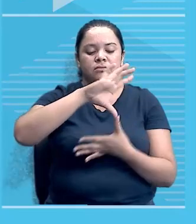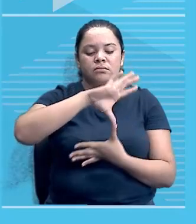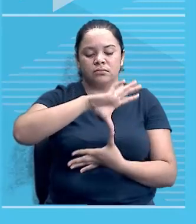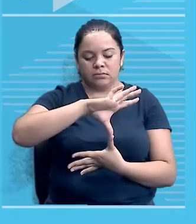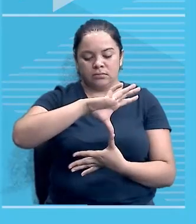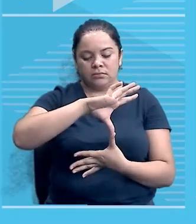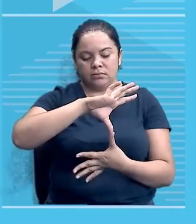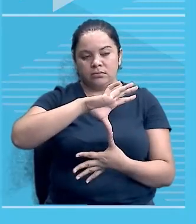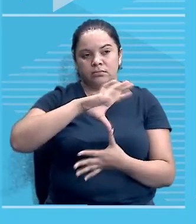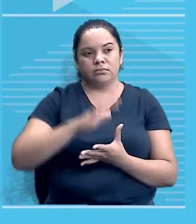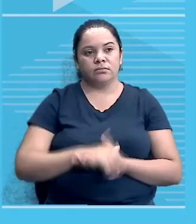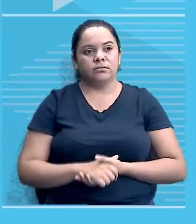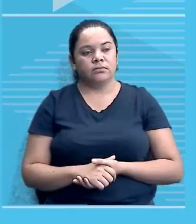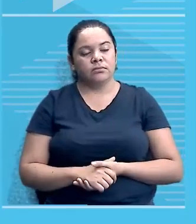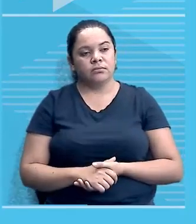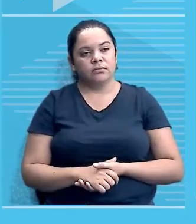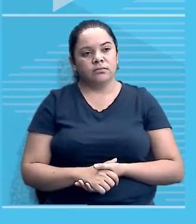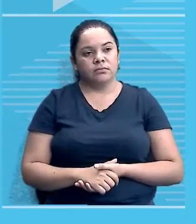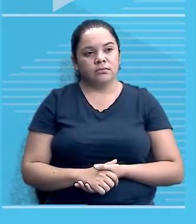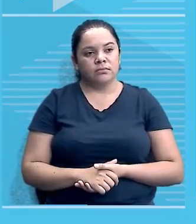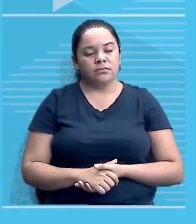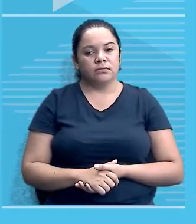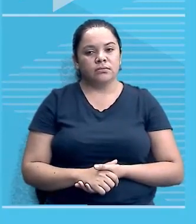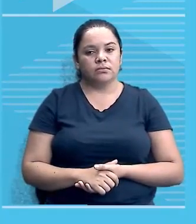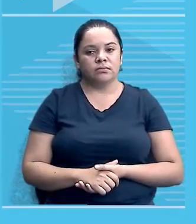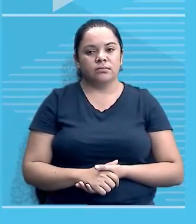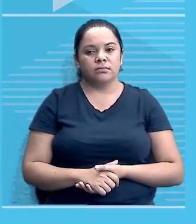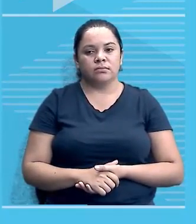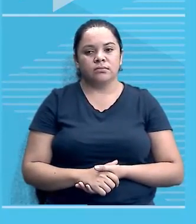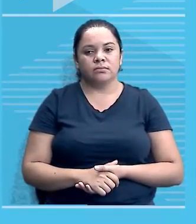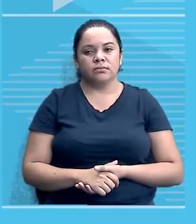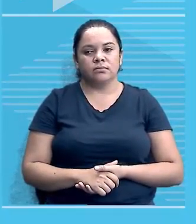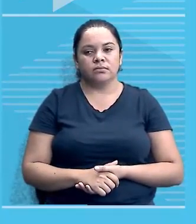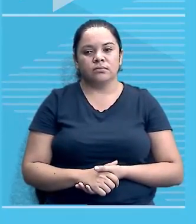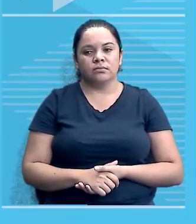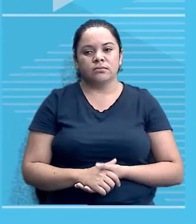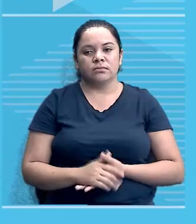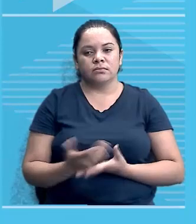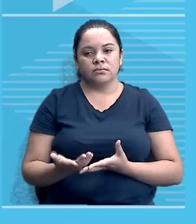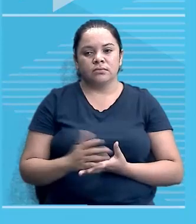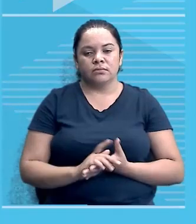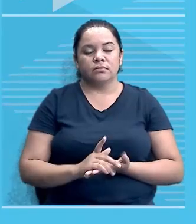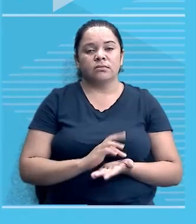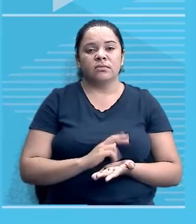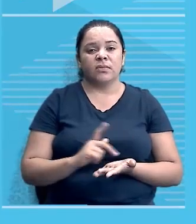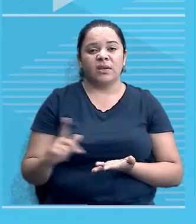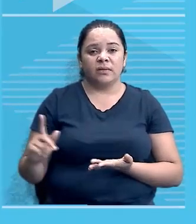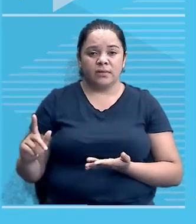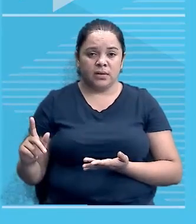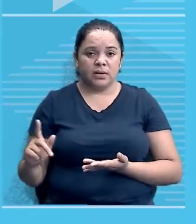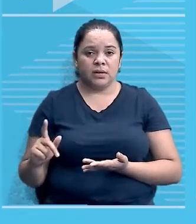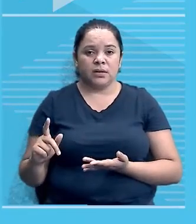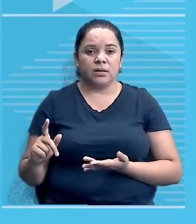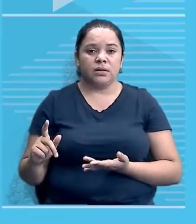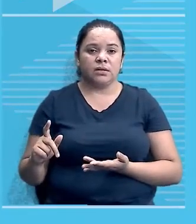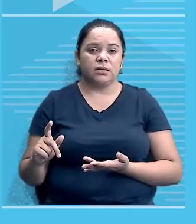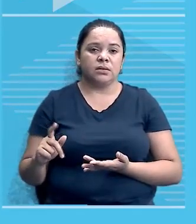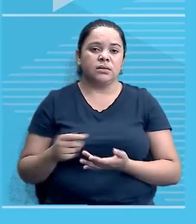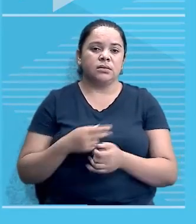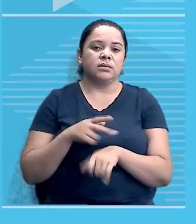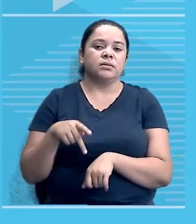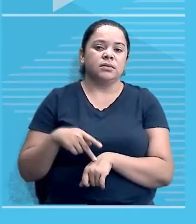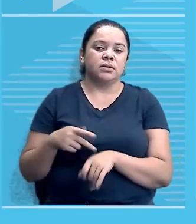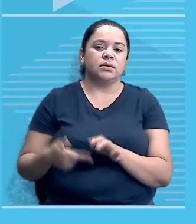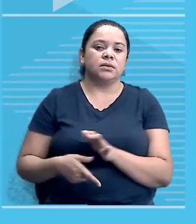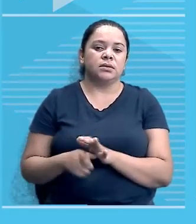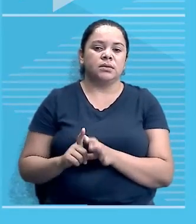contexto, por exemplo, que muitas ex-colônias da Espanha, se aproveitando dessa fragilidade espanhola,